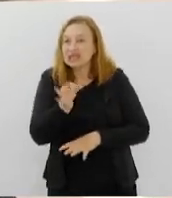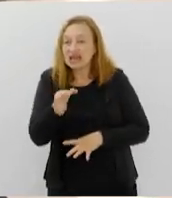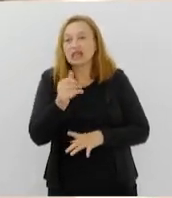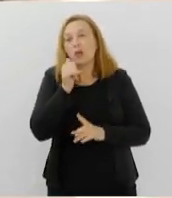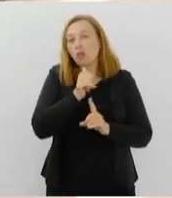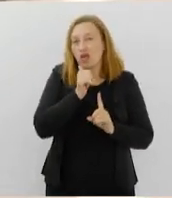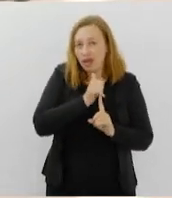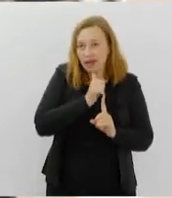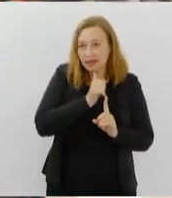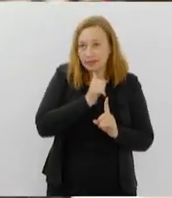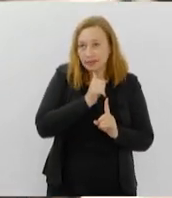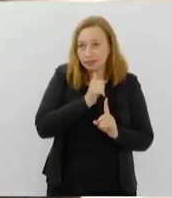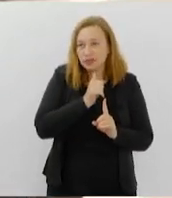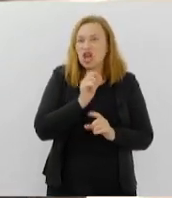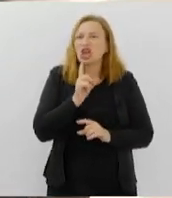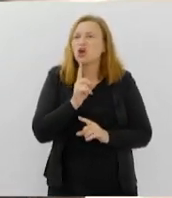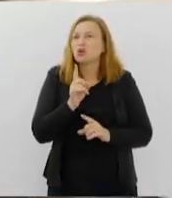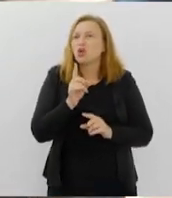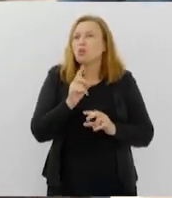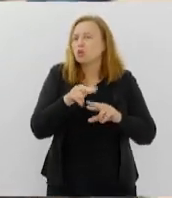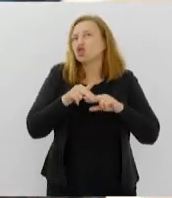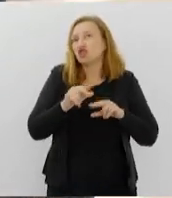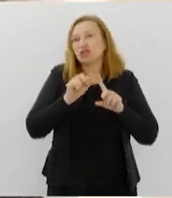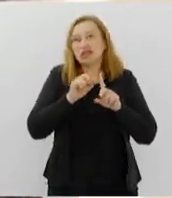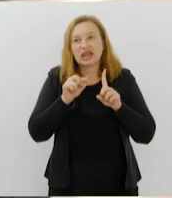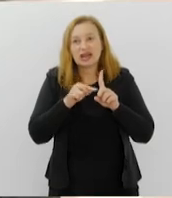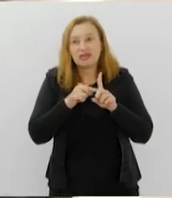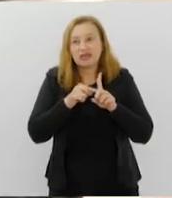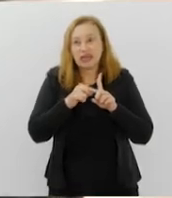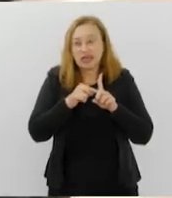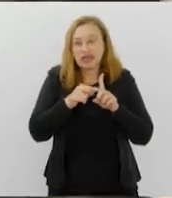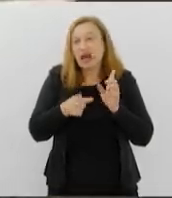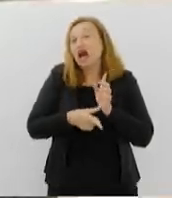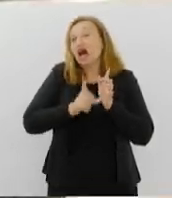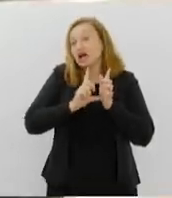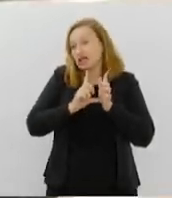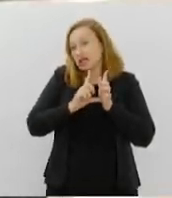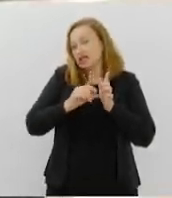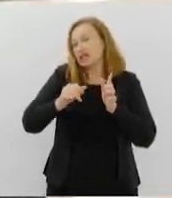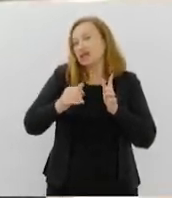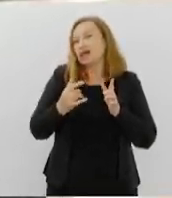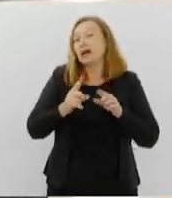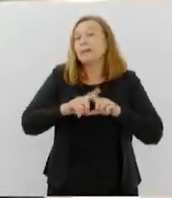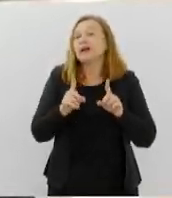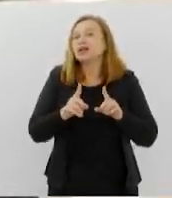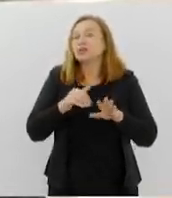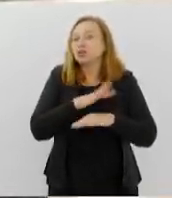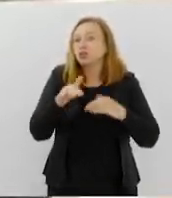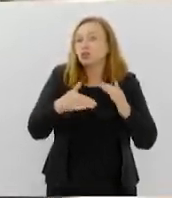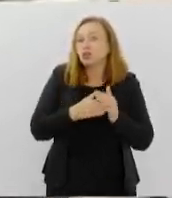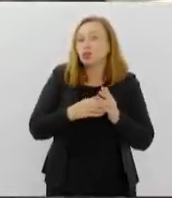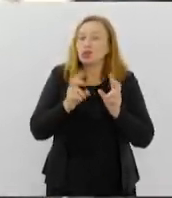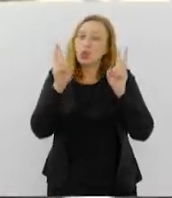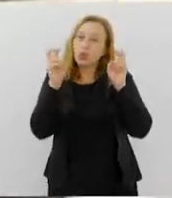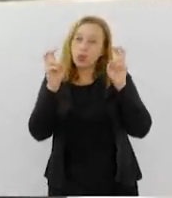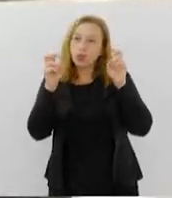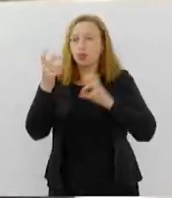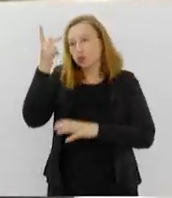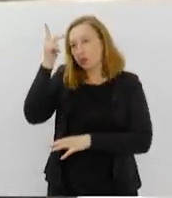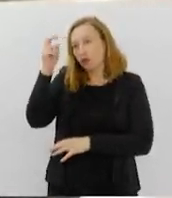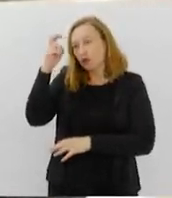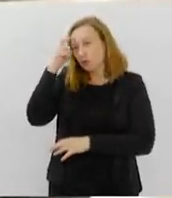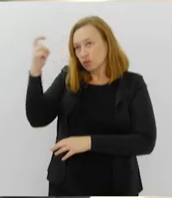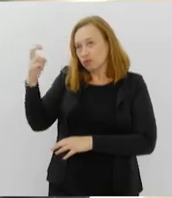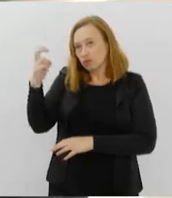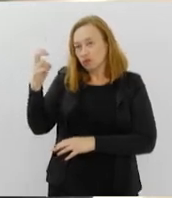as mulheres, não somente pela gravidez precoce, mas por toda uma questão cultural e social do posicionamento da